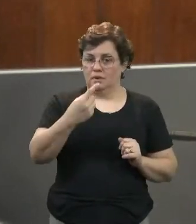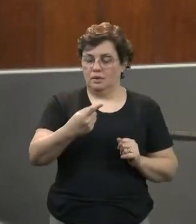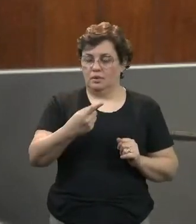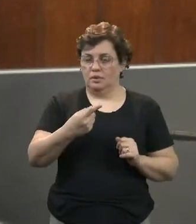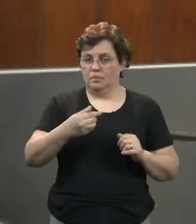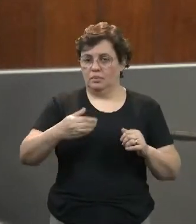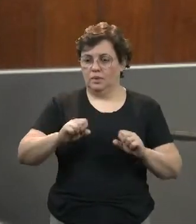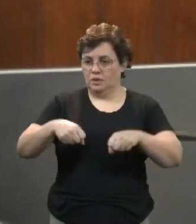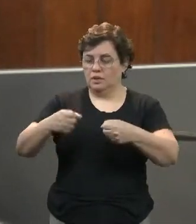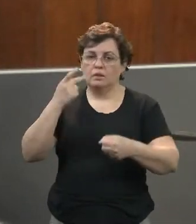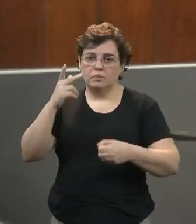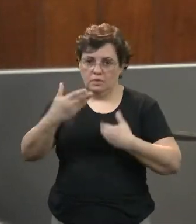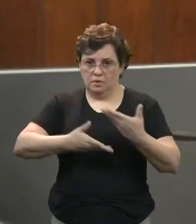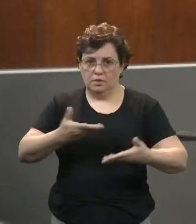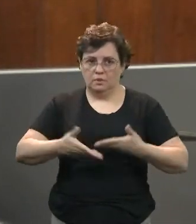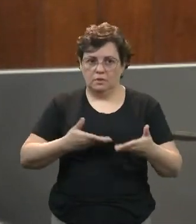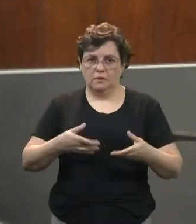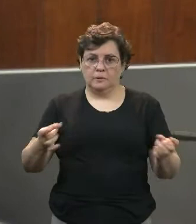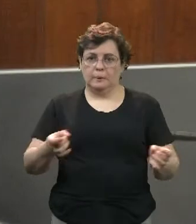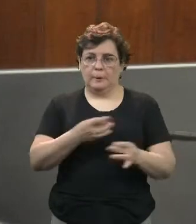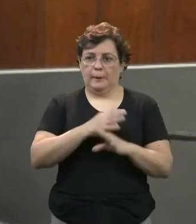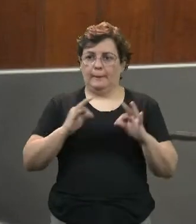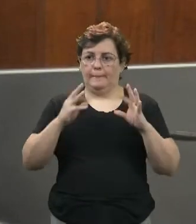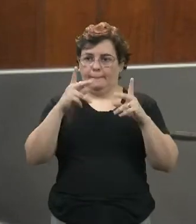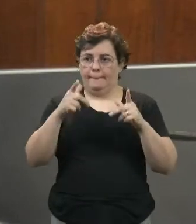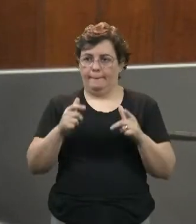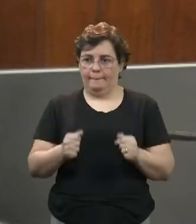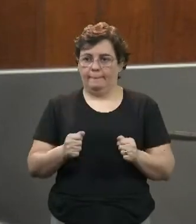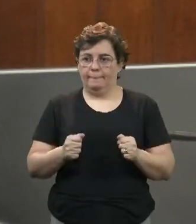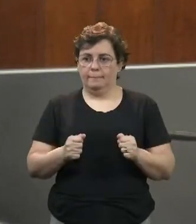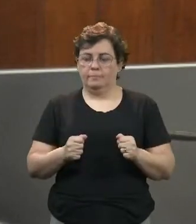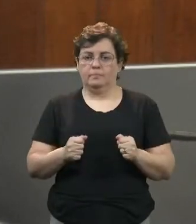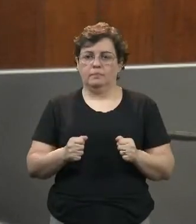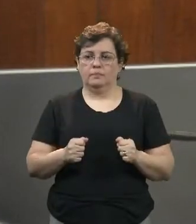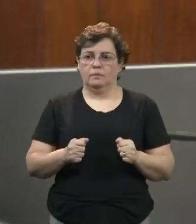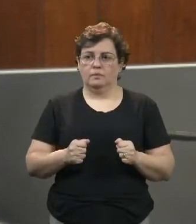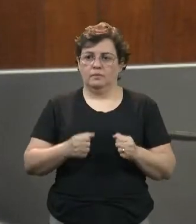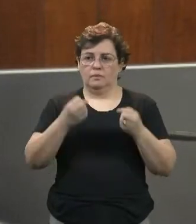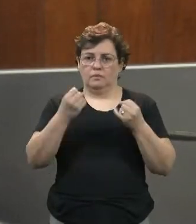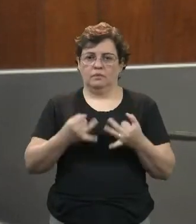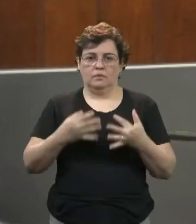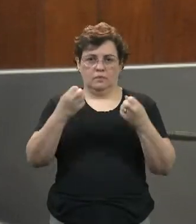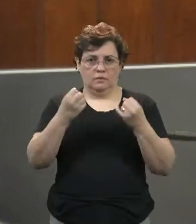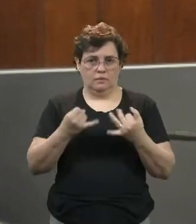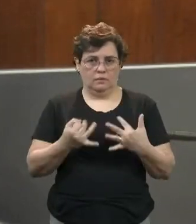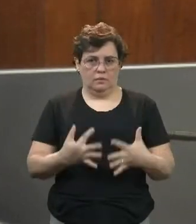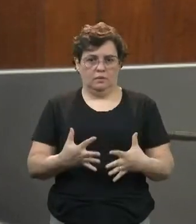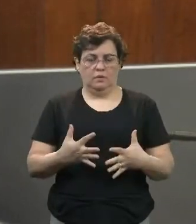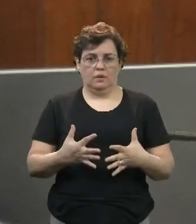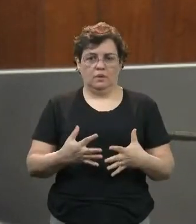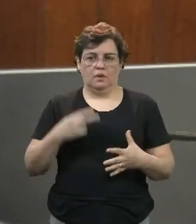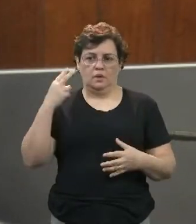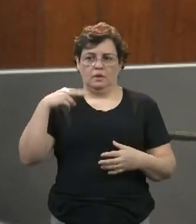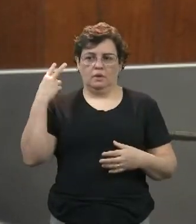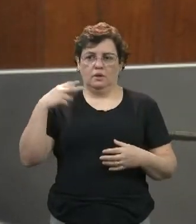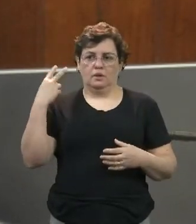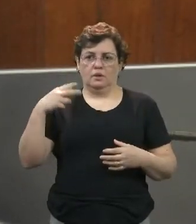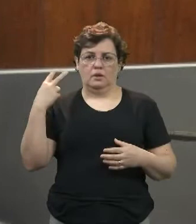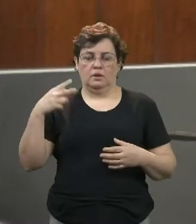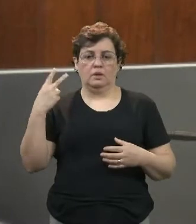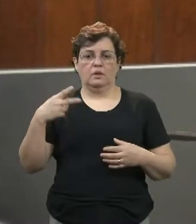nossos servidores. Concluídas todas as exposições, os membros do Poder Legislativo